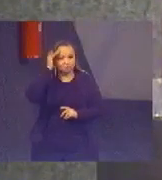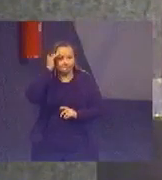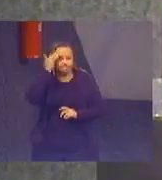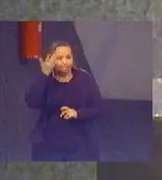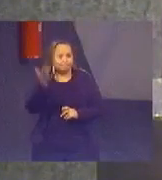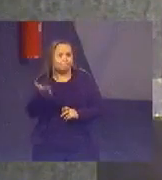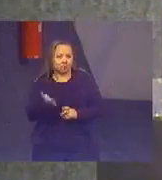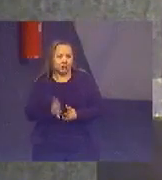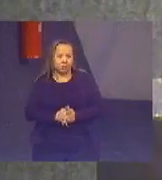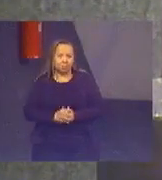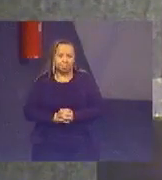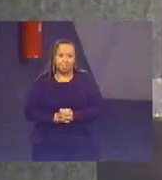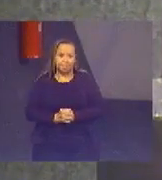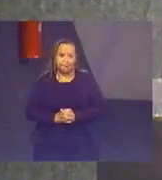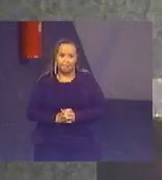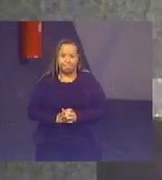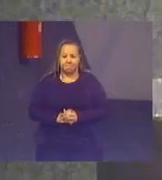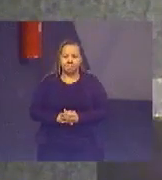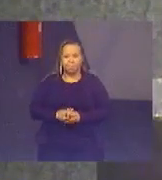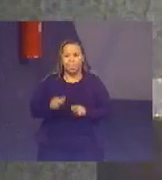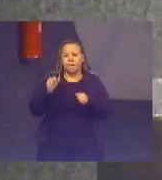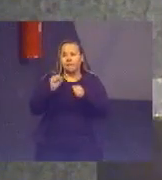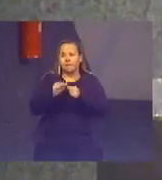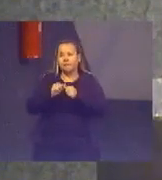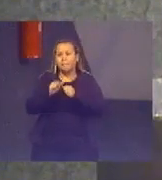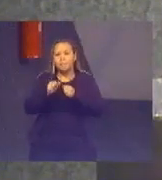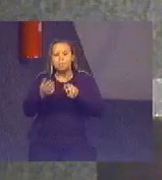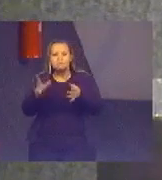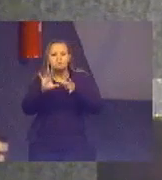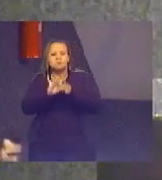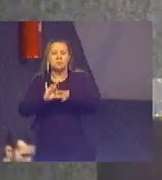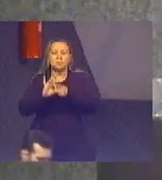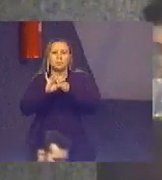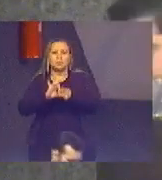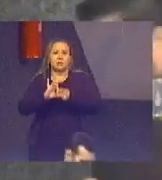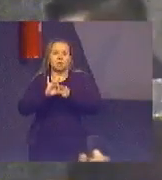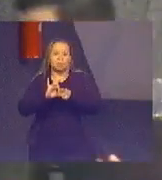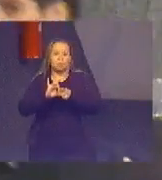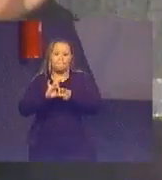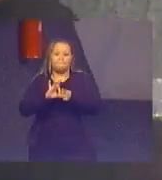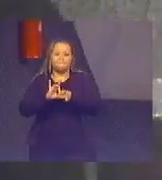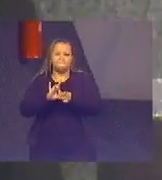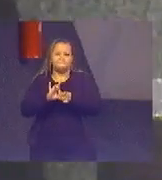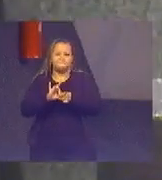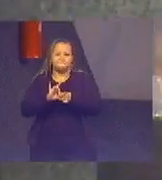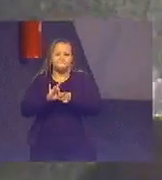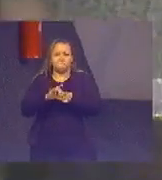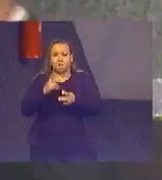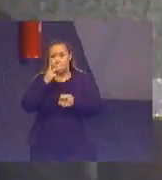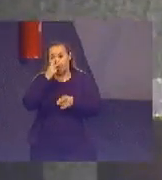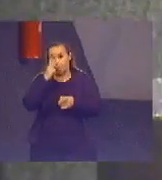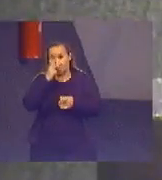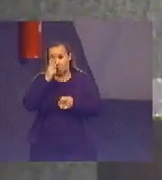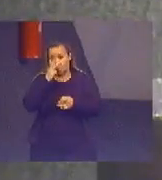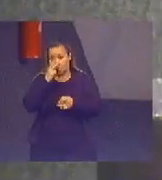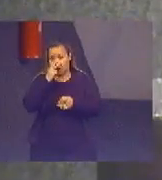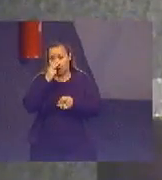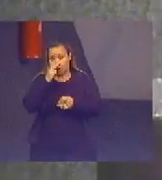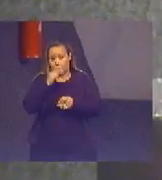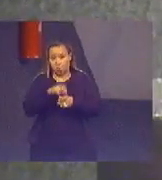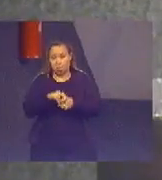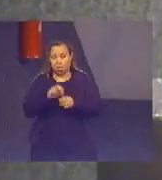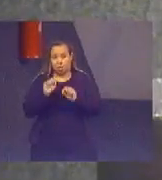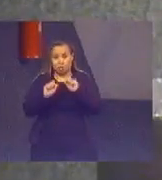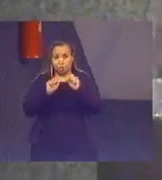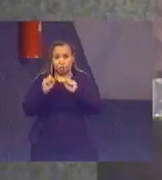fazer essa ponte. E eu acho que os potenciais